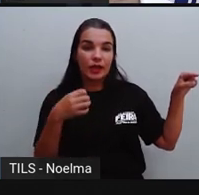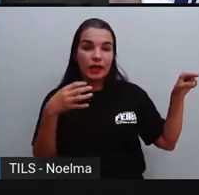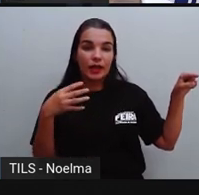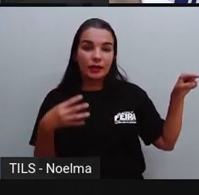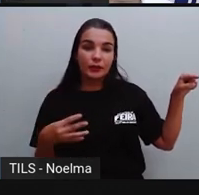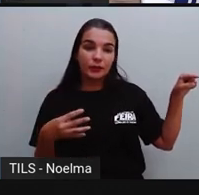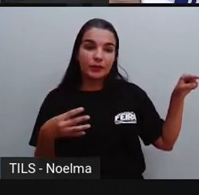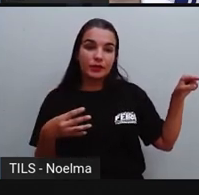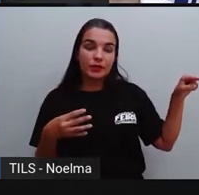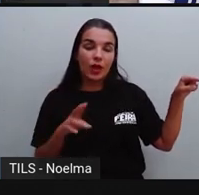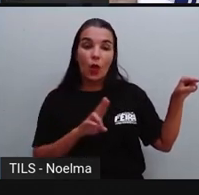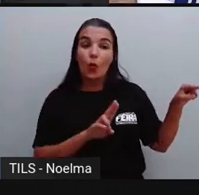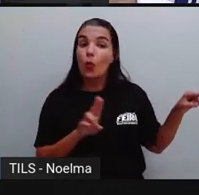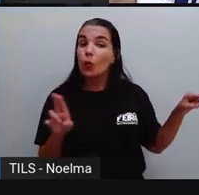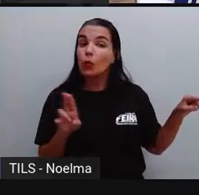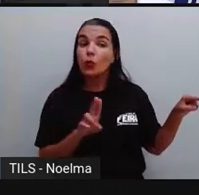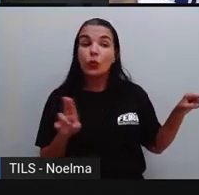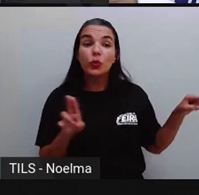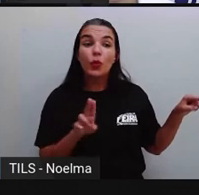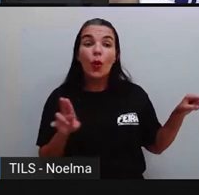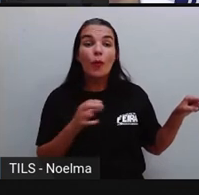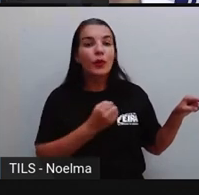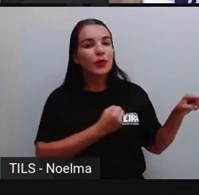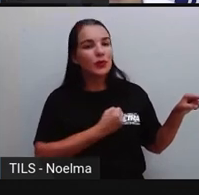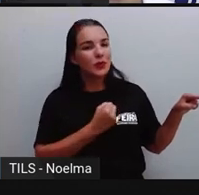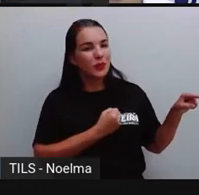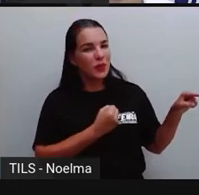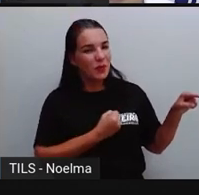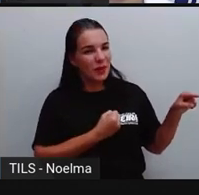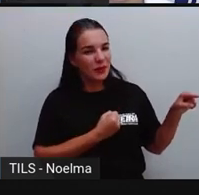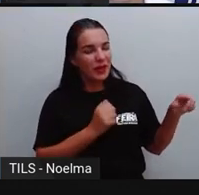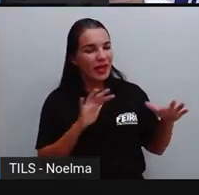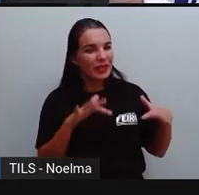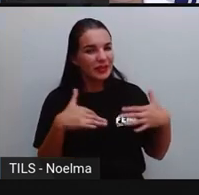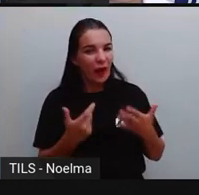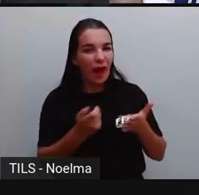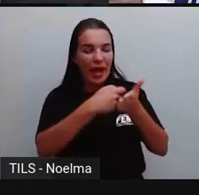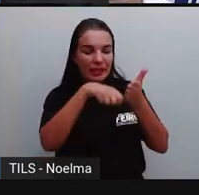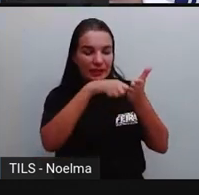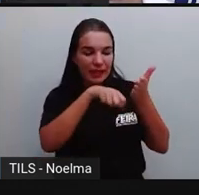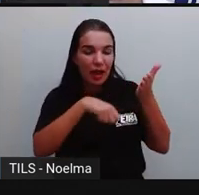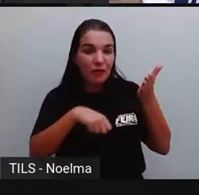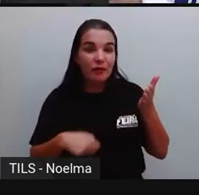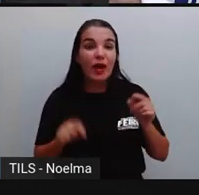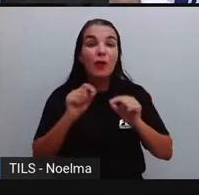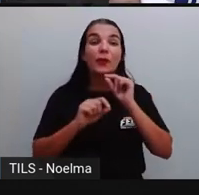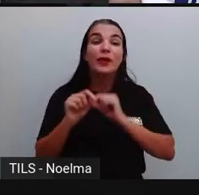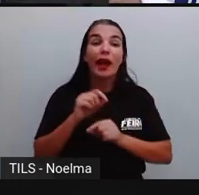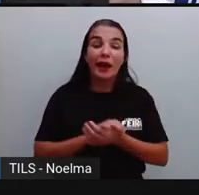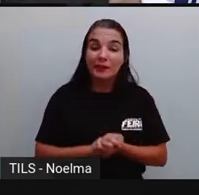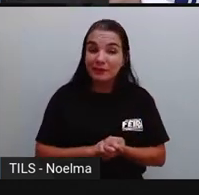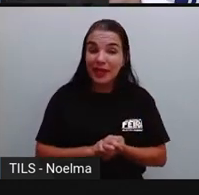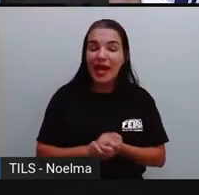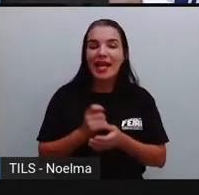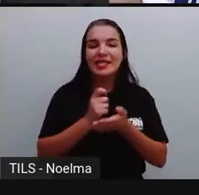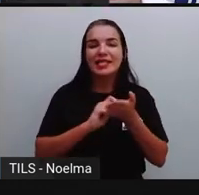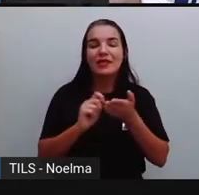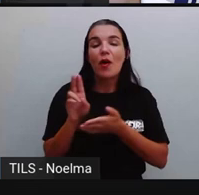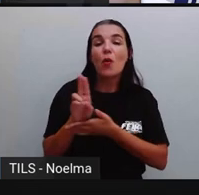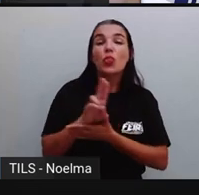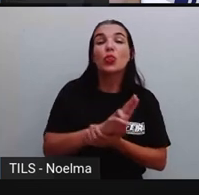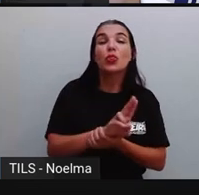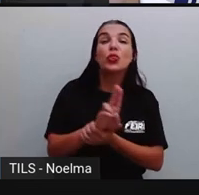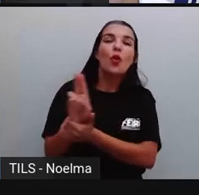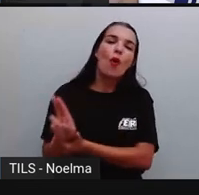14. Então, o que é escrever por extenso? Lembrar, escrever por extenso é escrever o nome